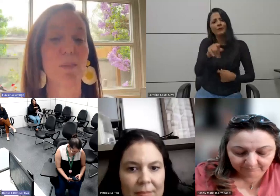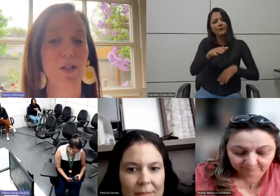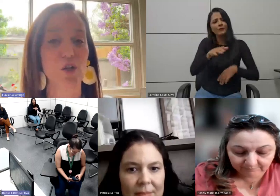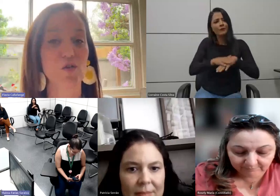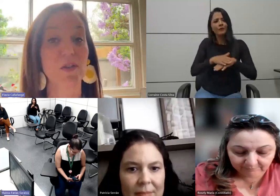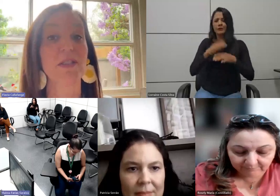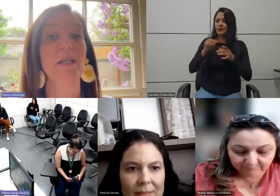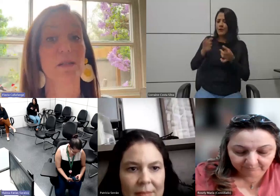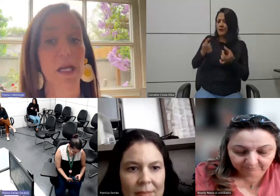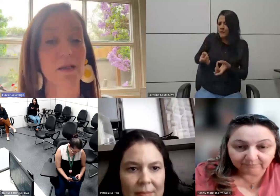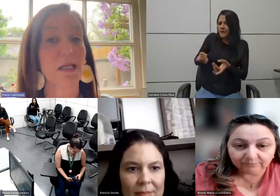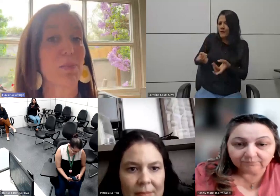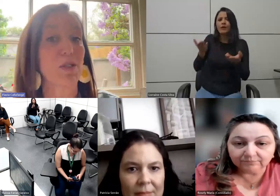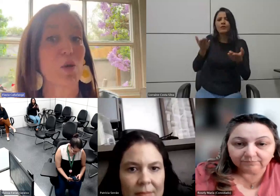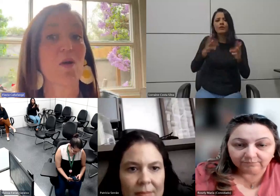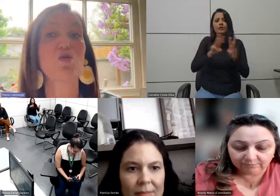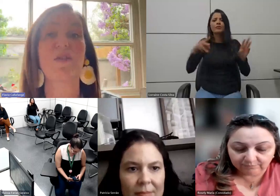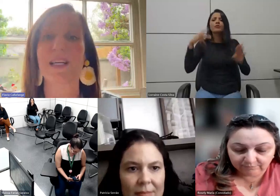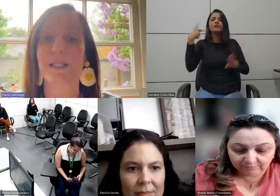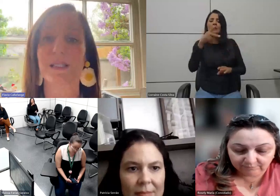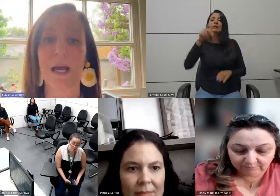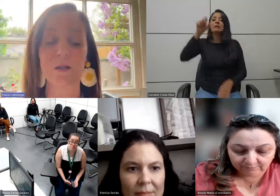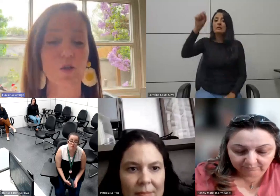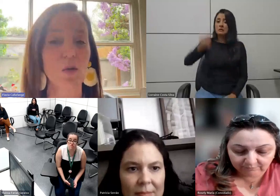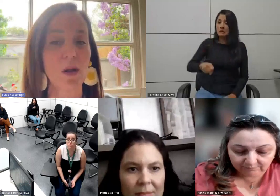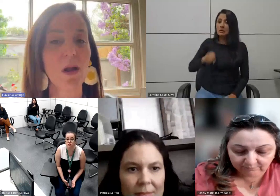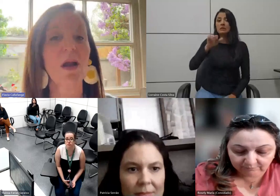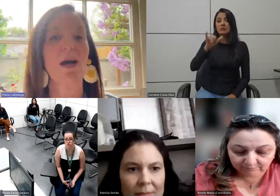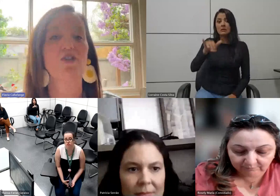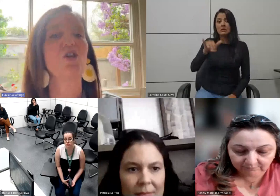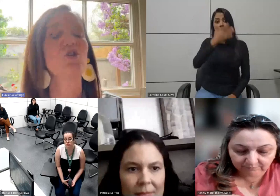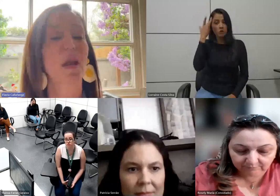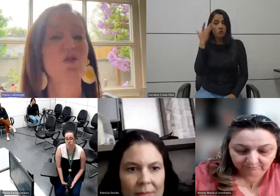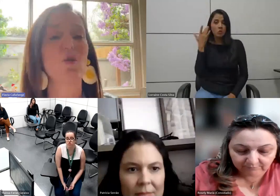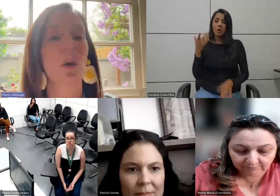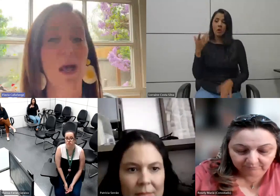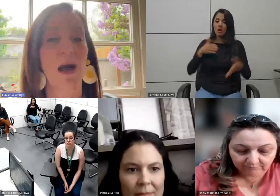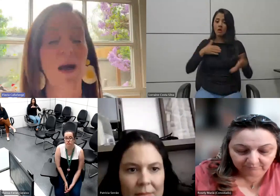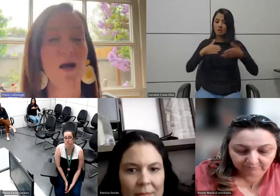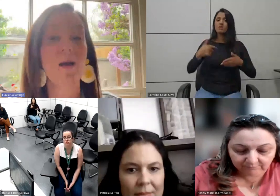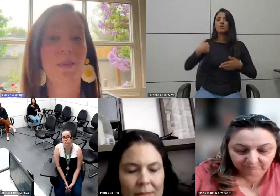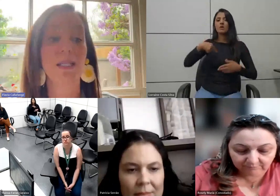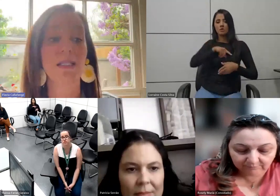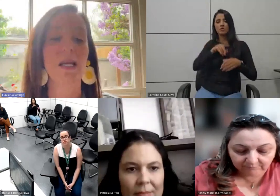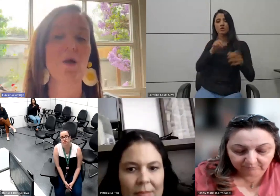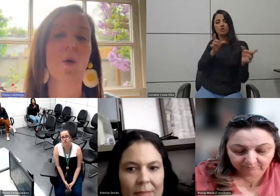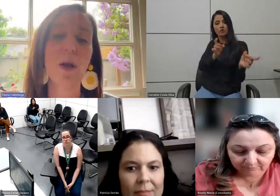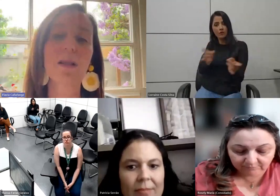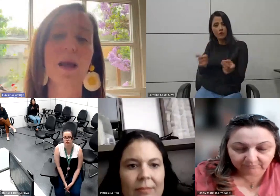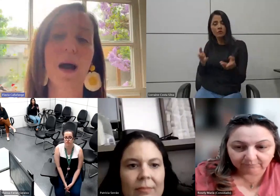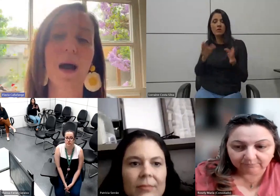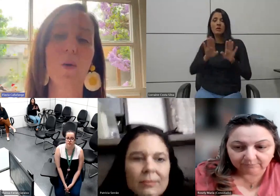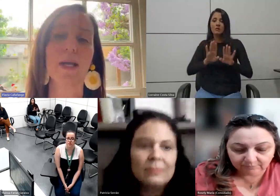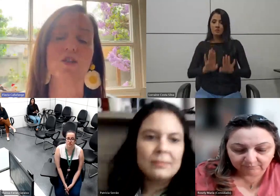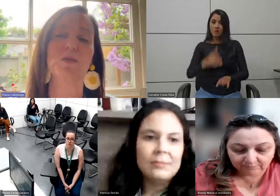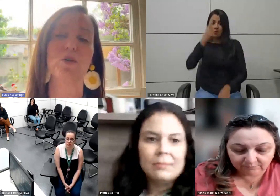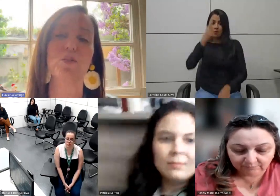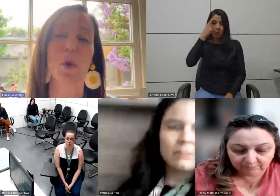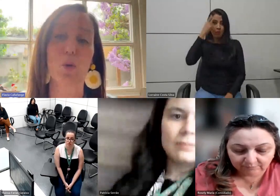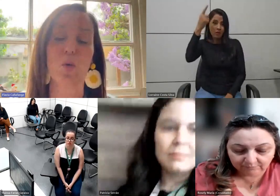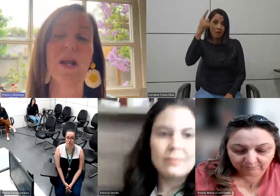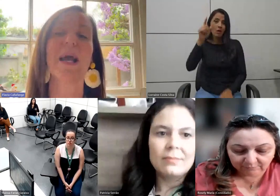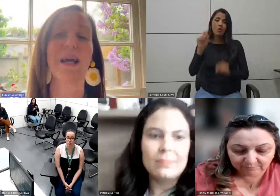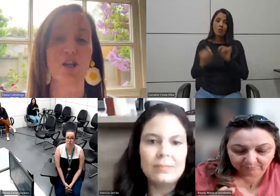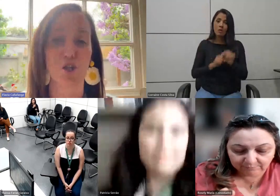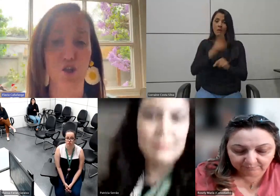colares na página de vocês, sim, se a pessoa não tiver acesso, a gente vende o colar, mas assim, o ideal é que as